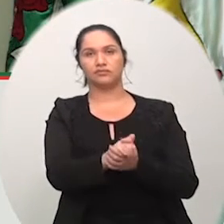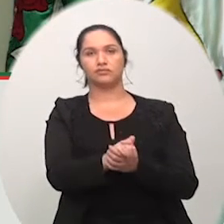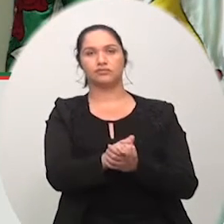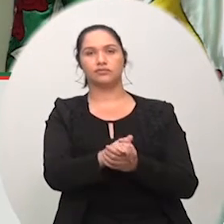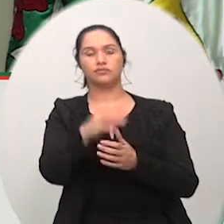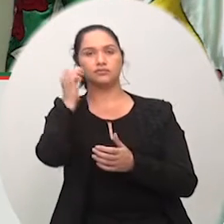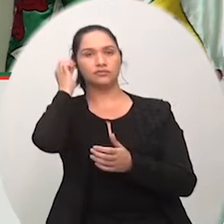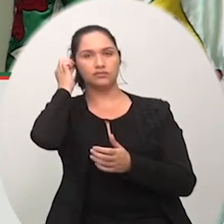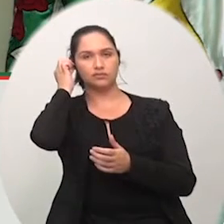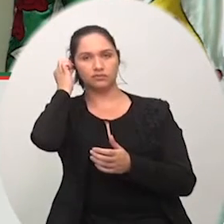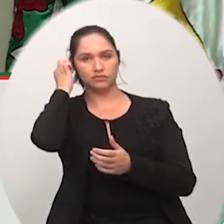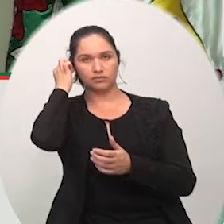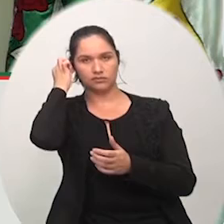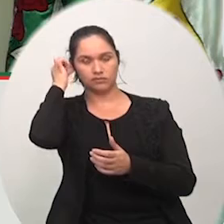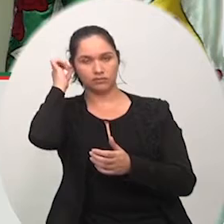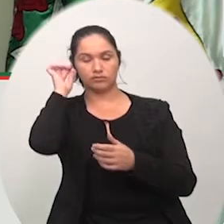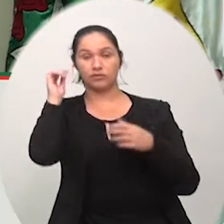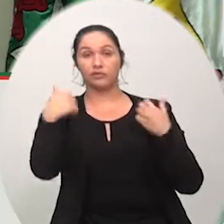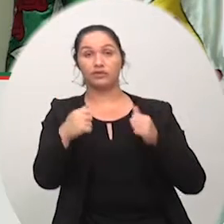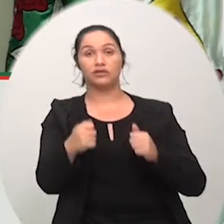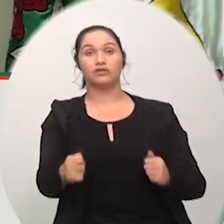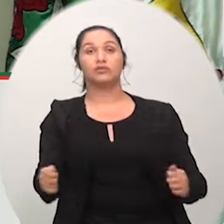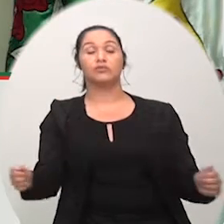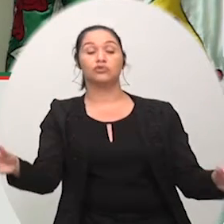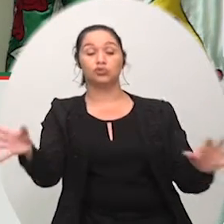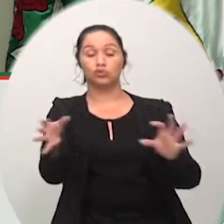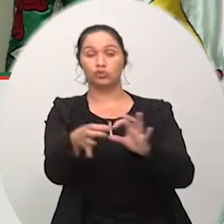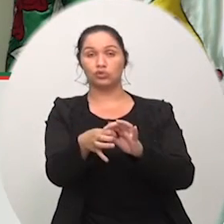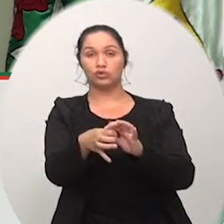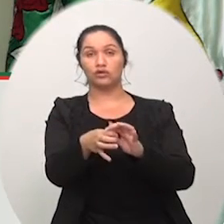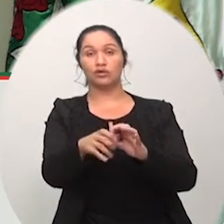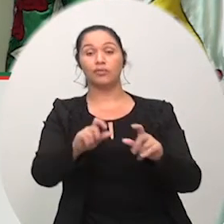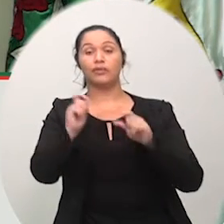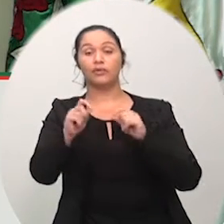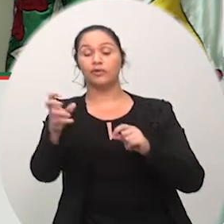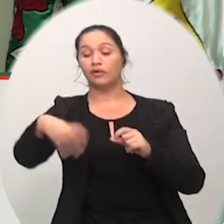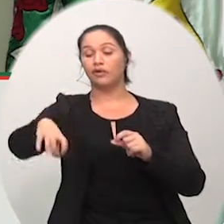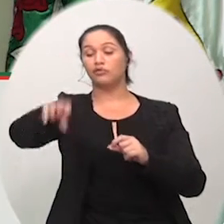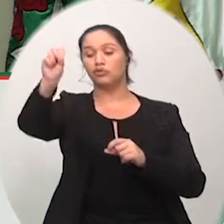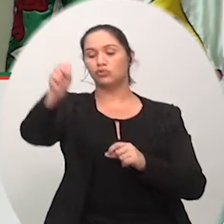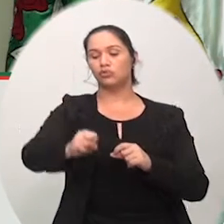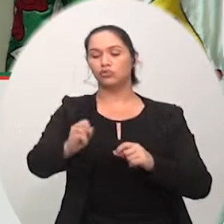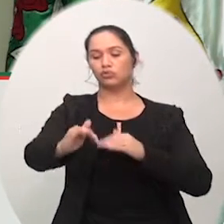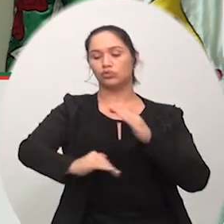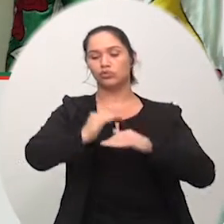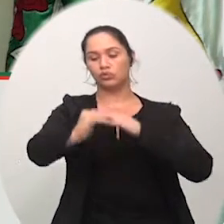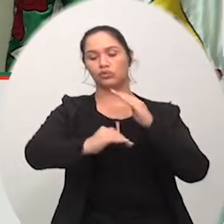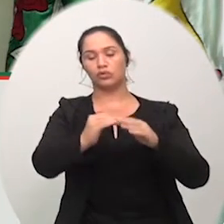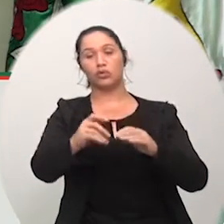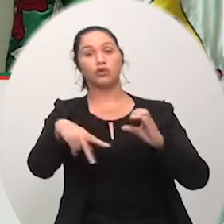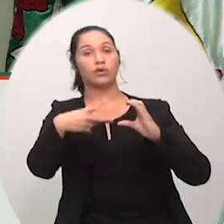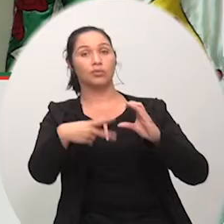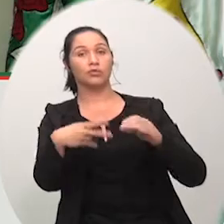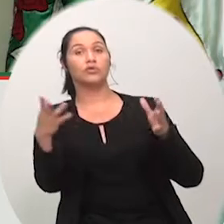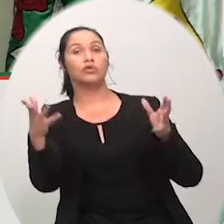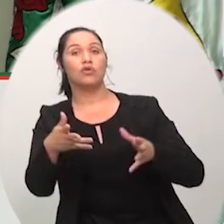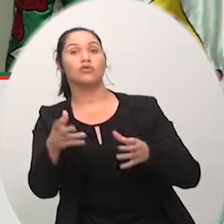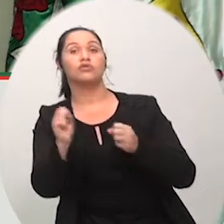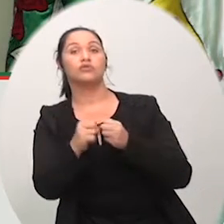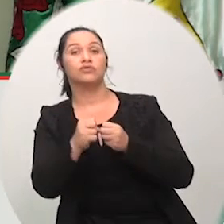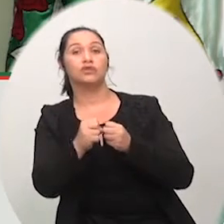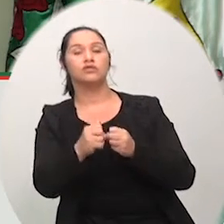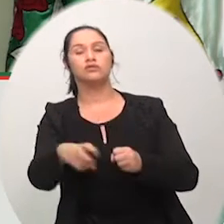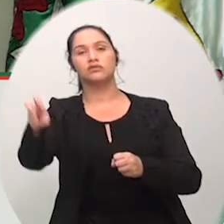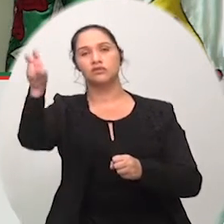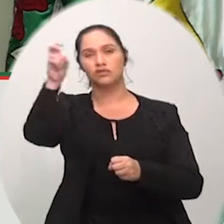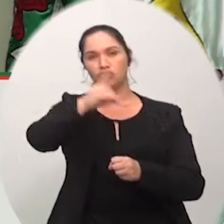a via rápida nós temos que nos unir em busca de um crescimento para a nossa região é isso que essa cava está fazendo também e vai fazer também na